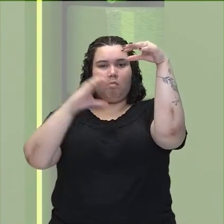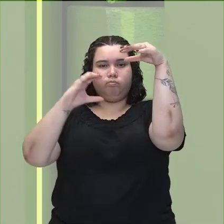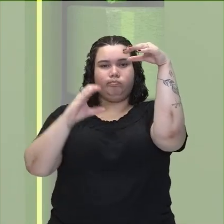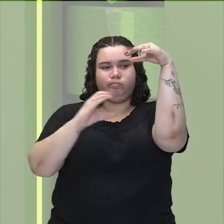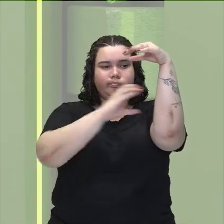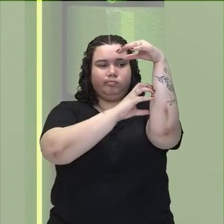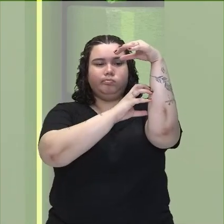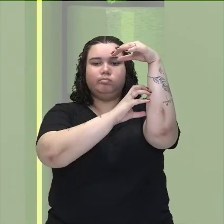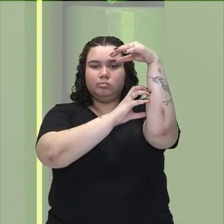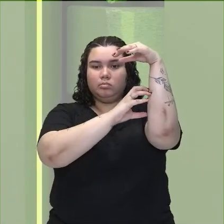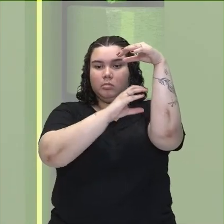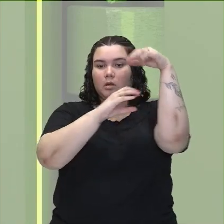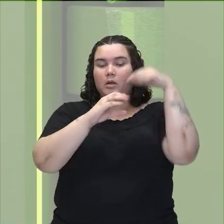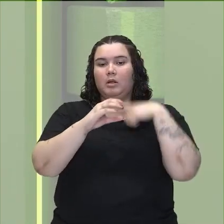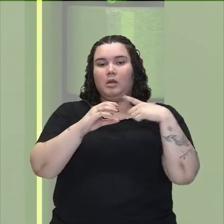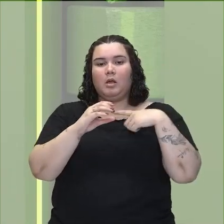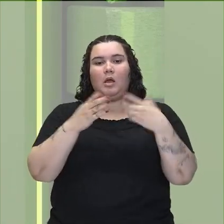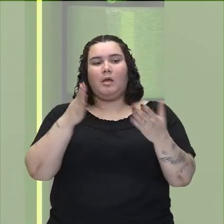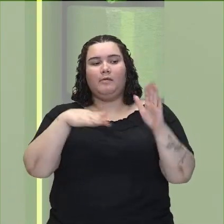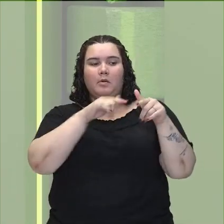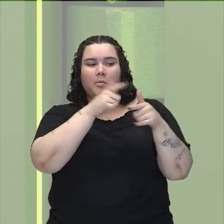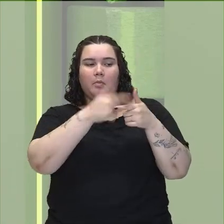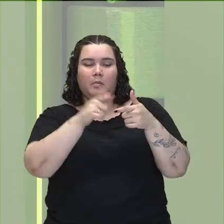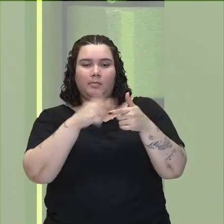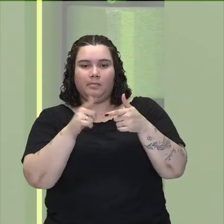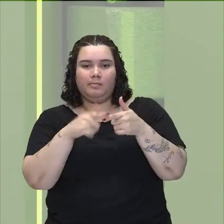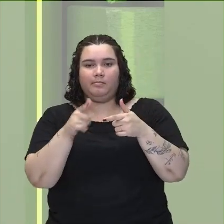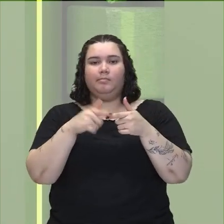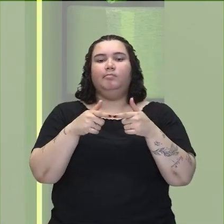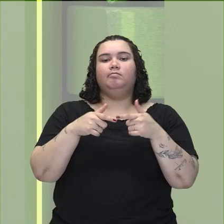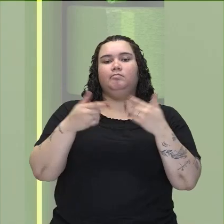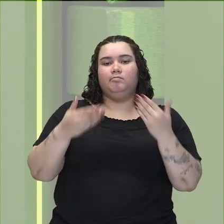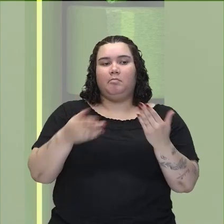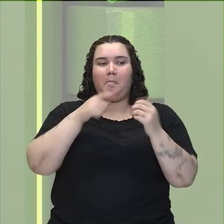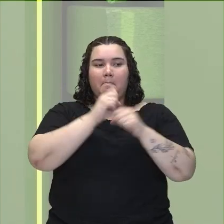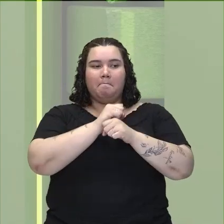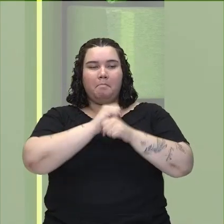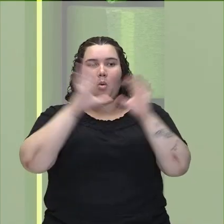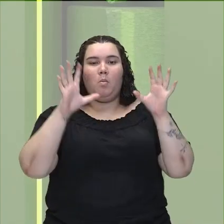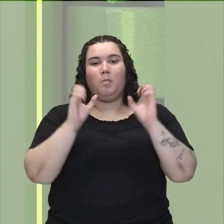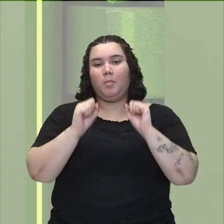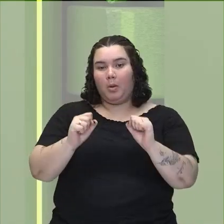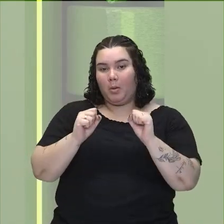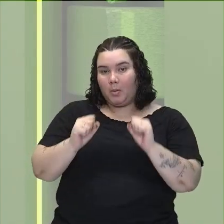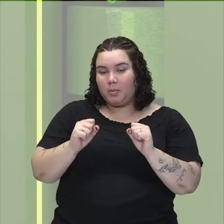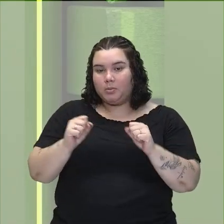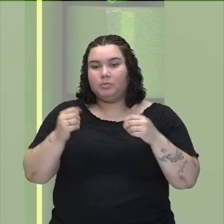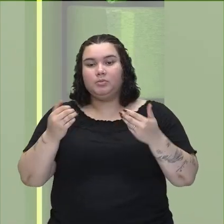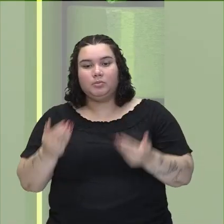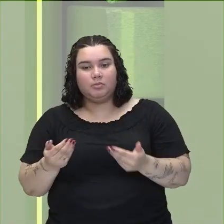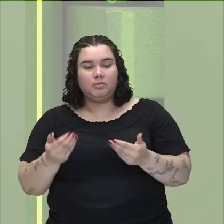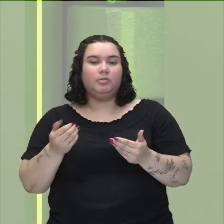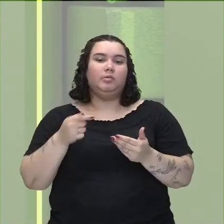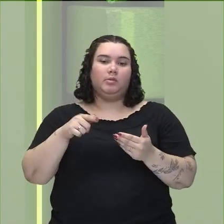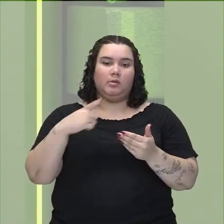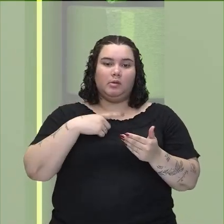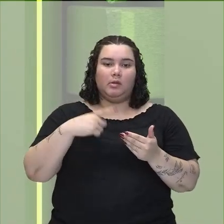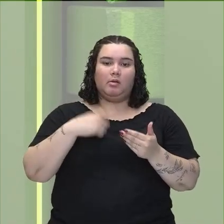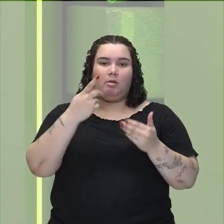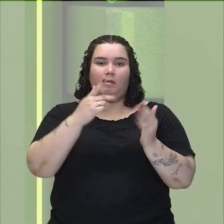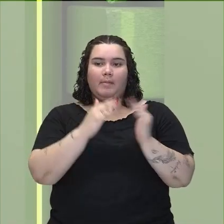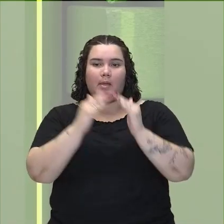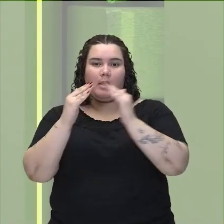porventura, pode até ser que aconteça algum problema com ele, com o transformador histórico. Então você já deve ter ouvido aí a sua